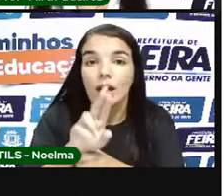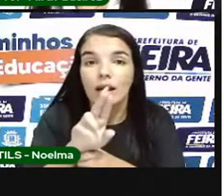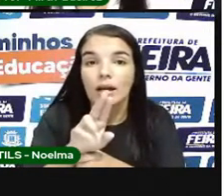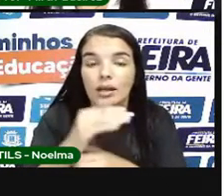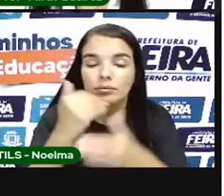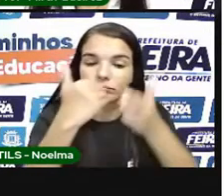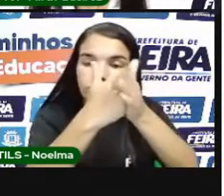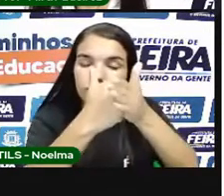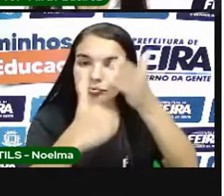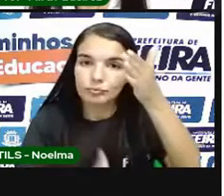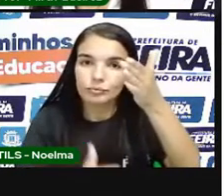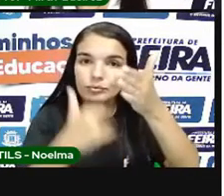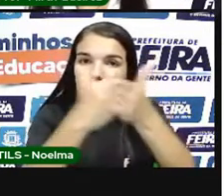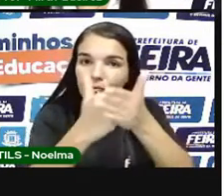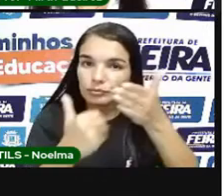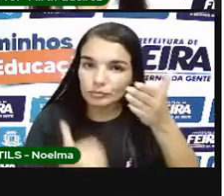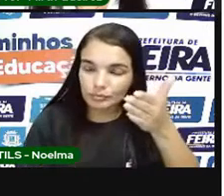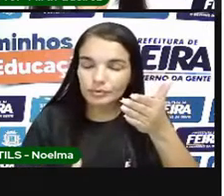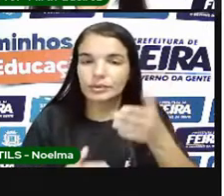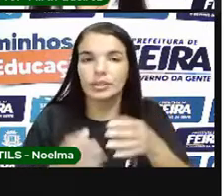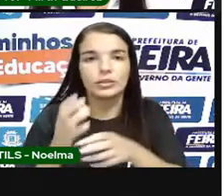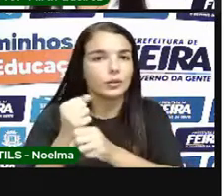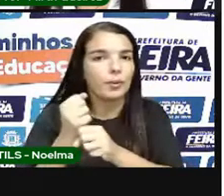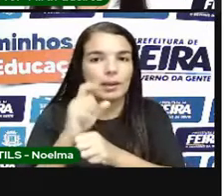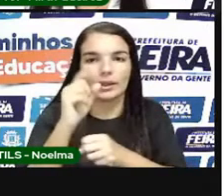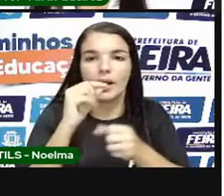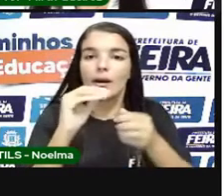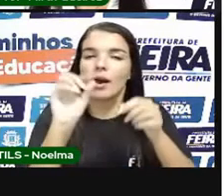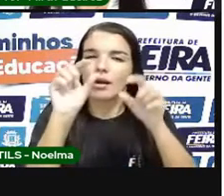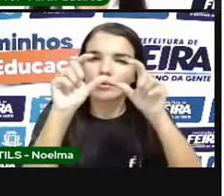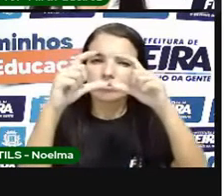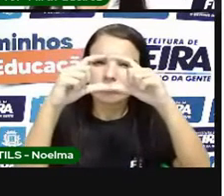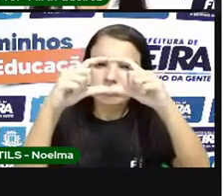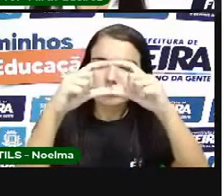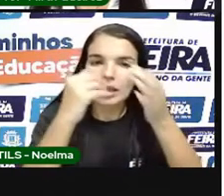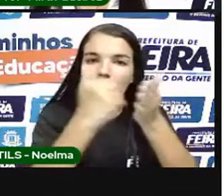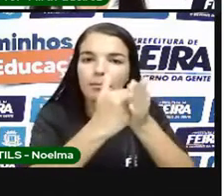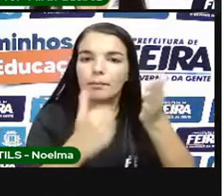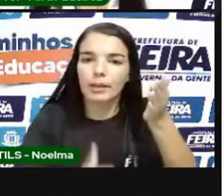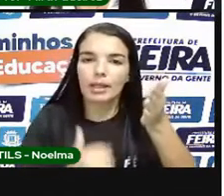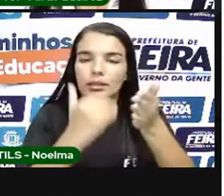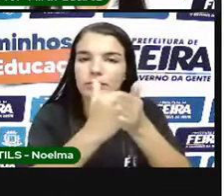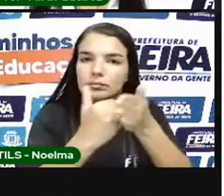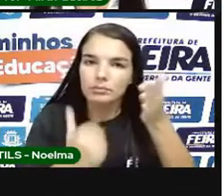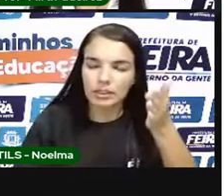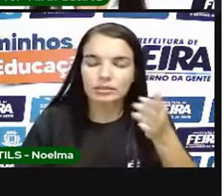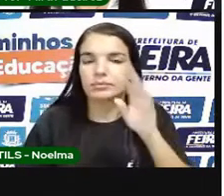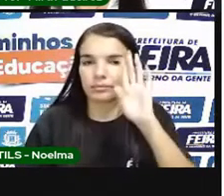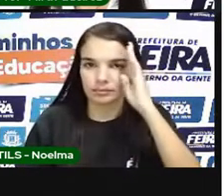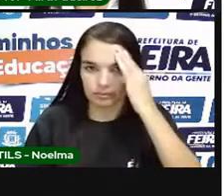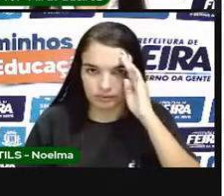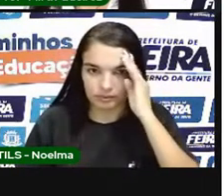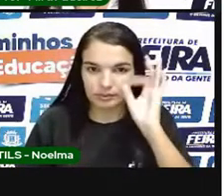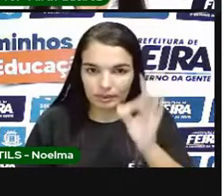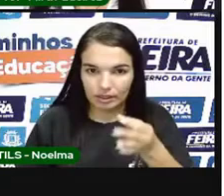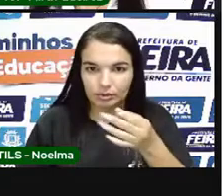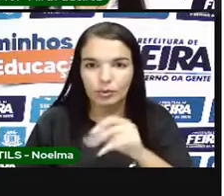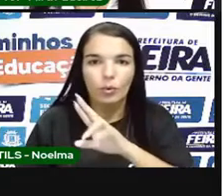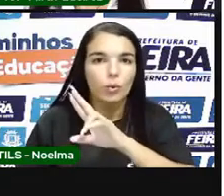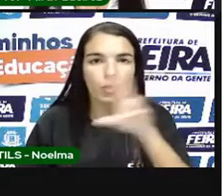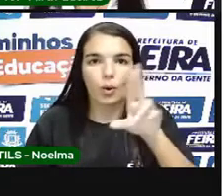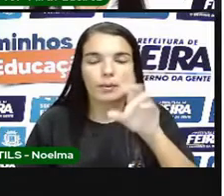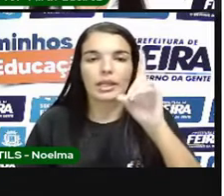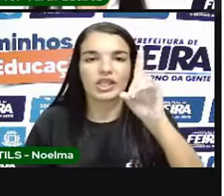subtração Né? A quantia De menos A diferença Por toda vez Que vocês Encontrarem Em matemática